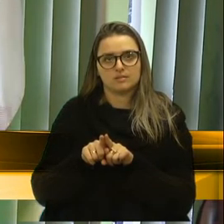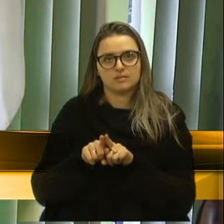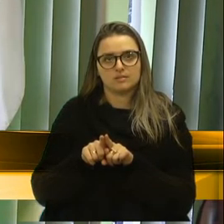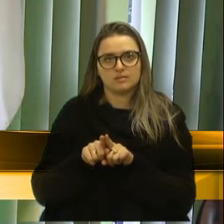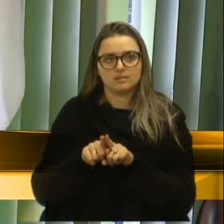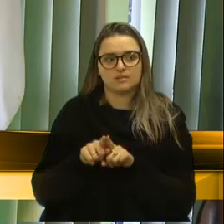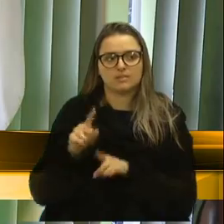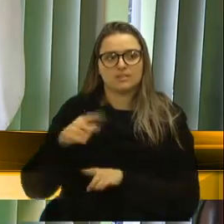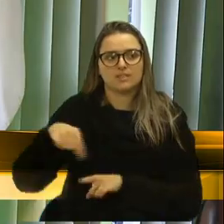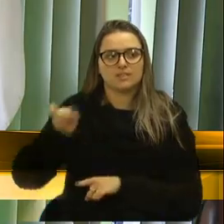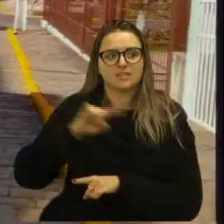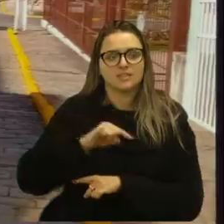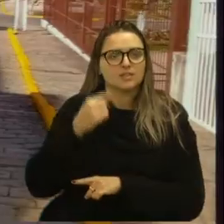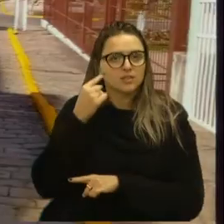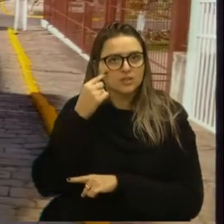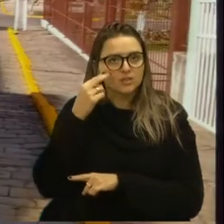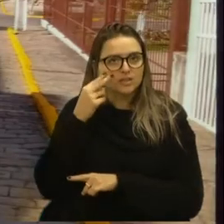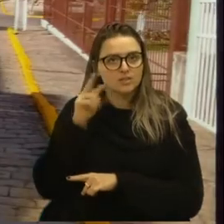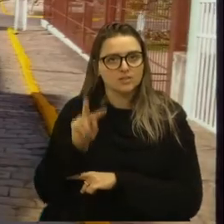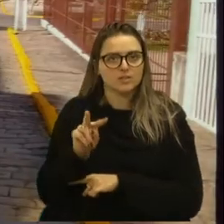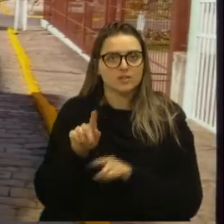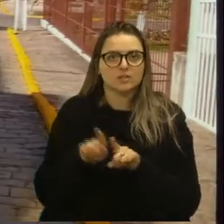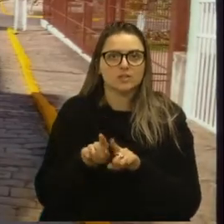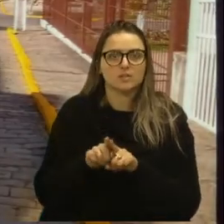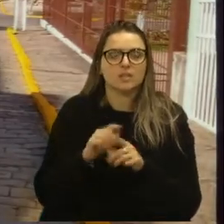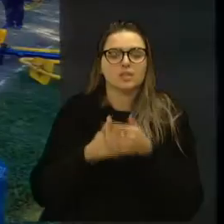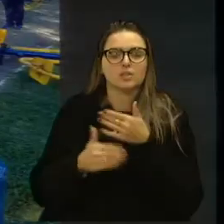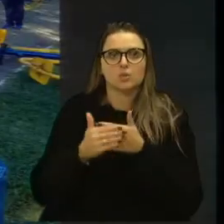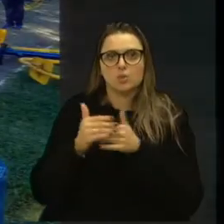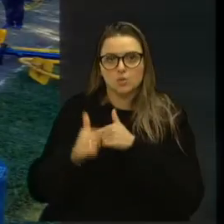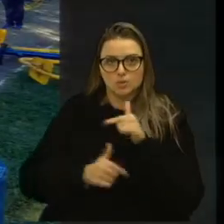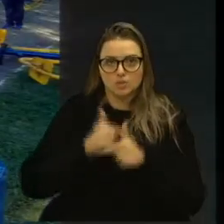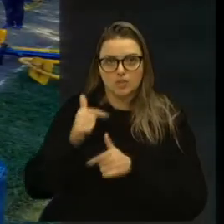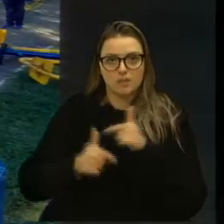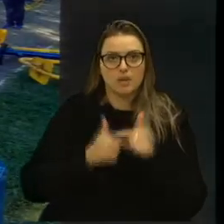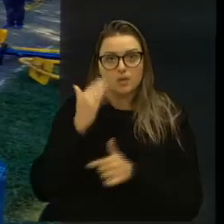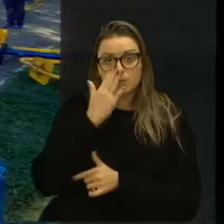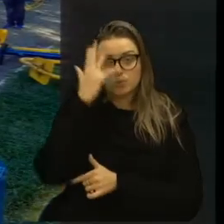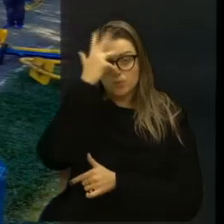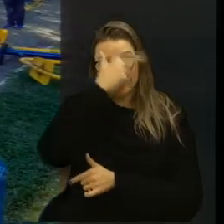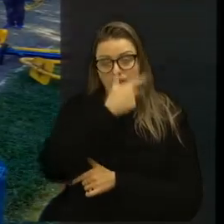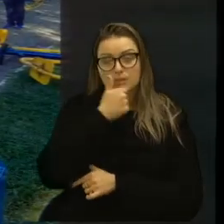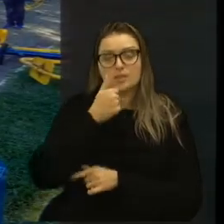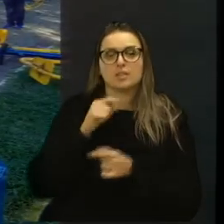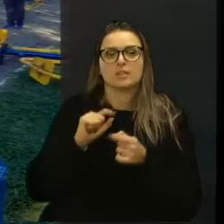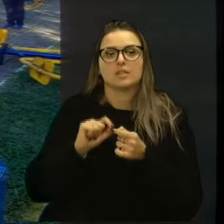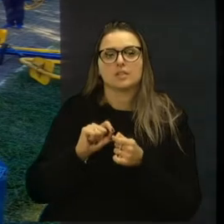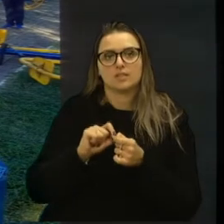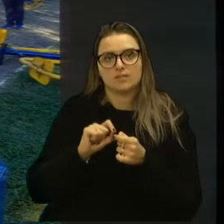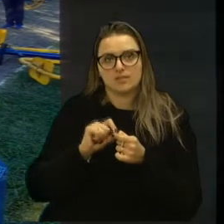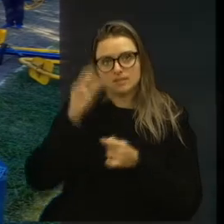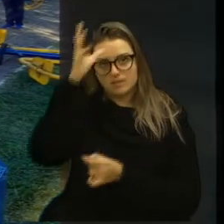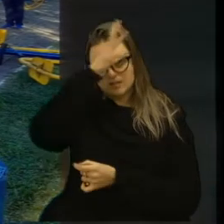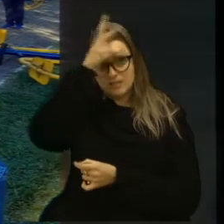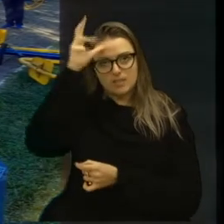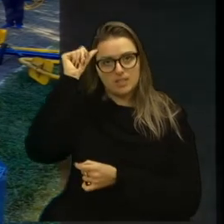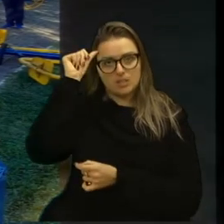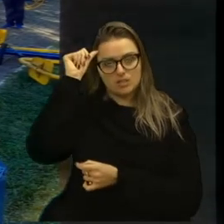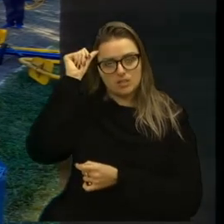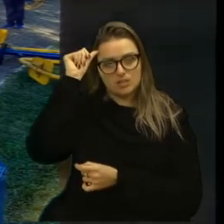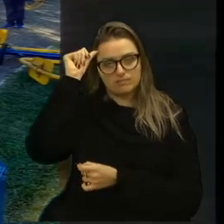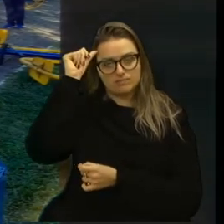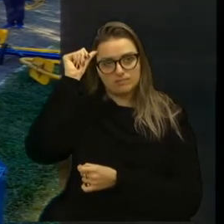vocês estão vendo nas imagens aí, trabalho muito bonito aí, feito pela Prefeitura Municipal,